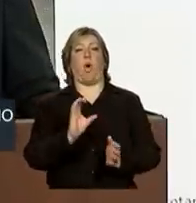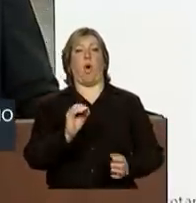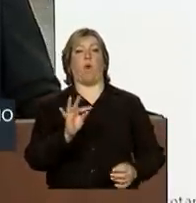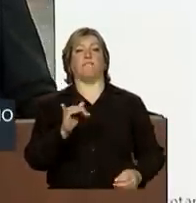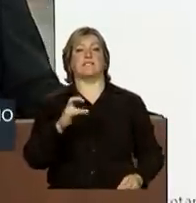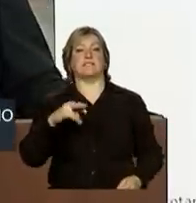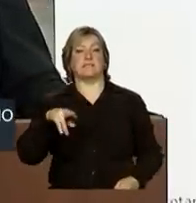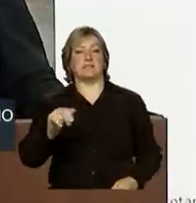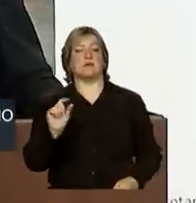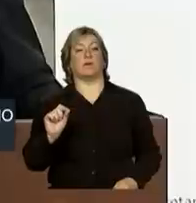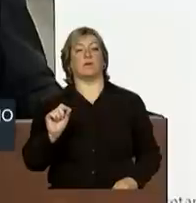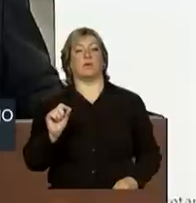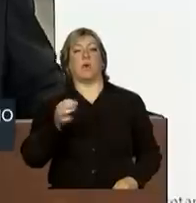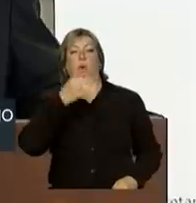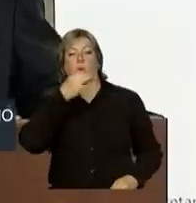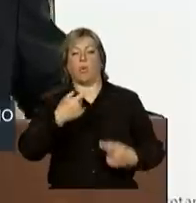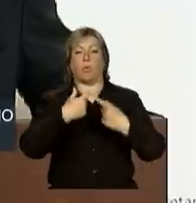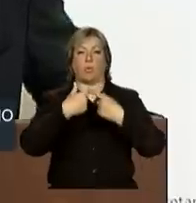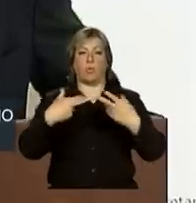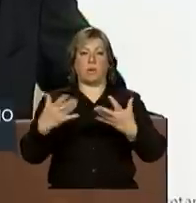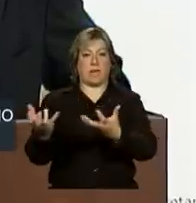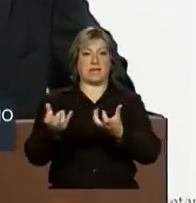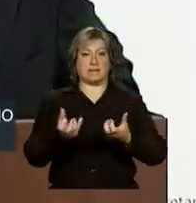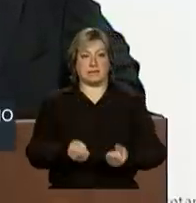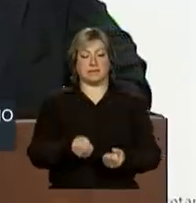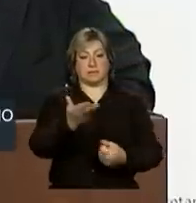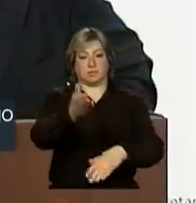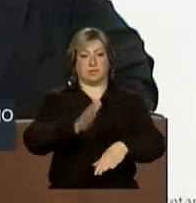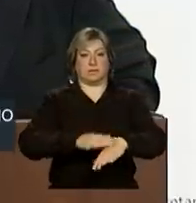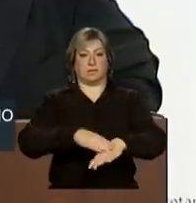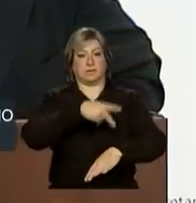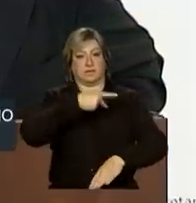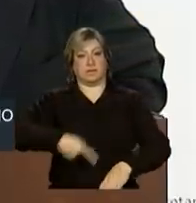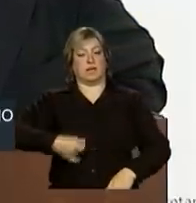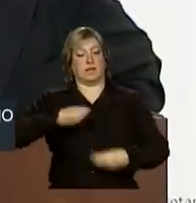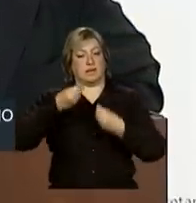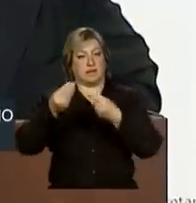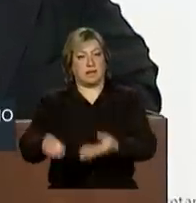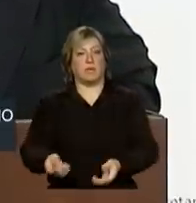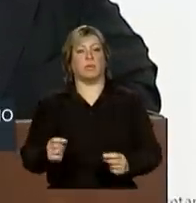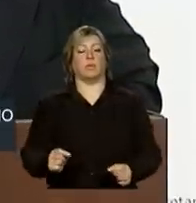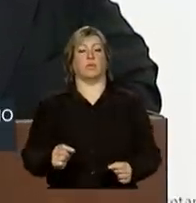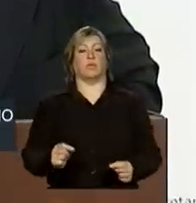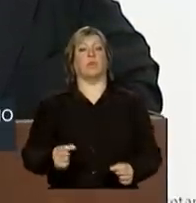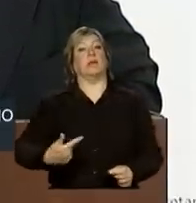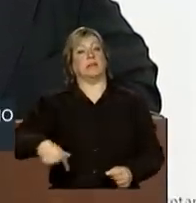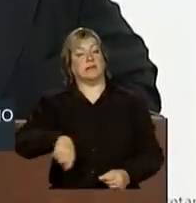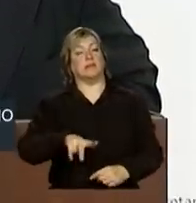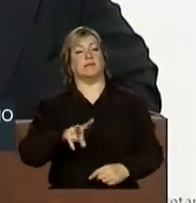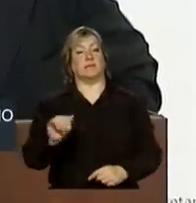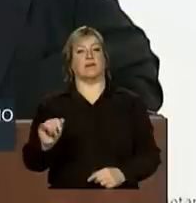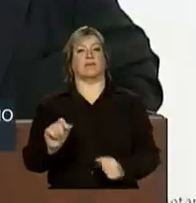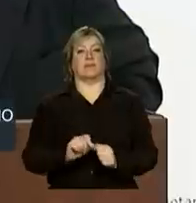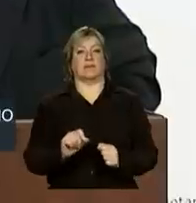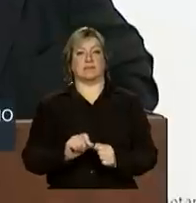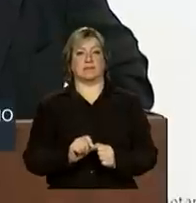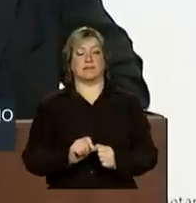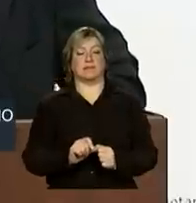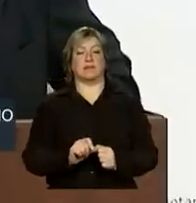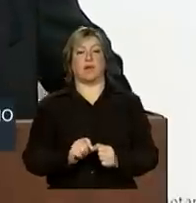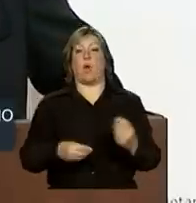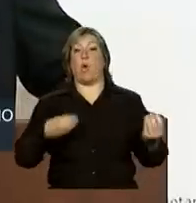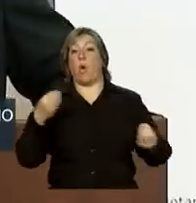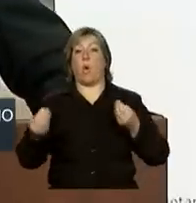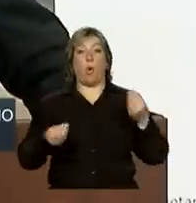em que as orientações recebidas de V. Exª, darão a referência